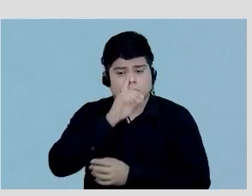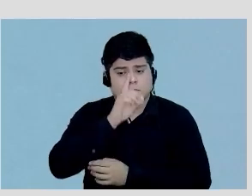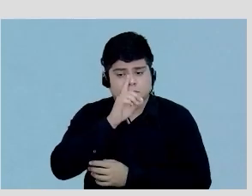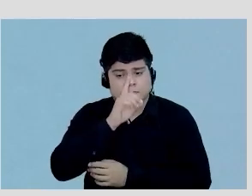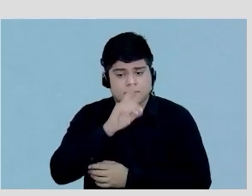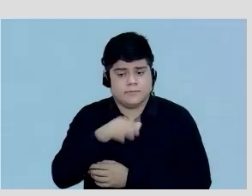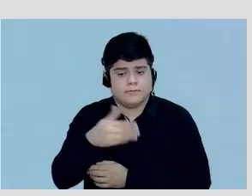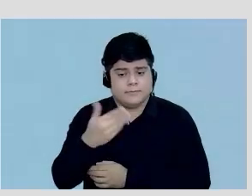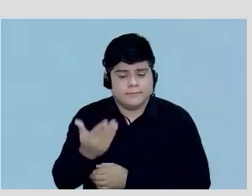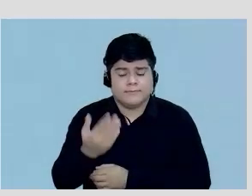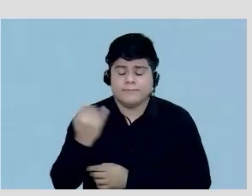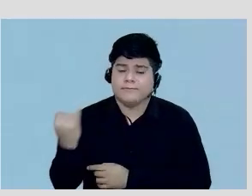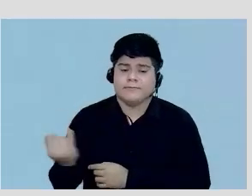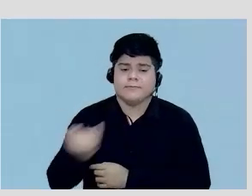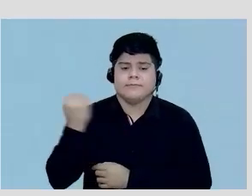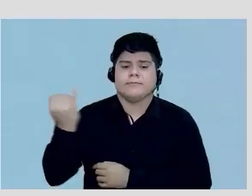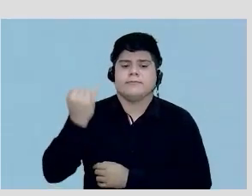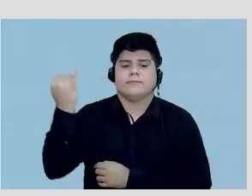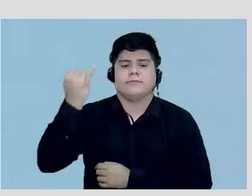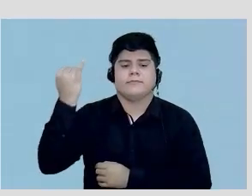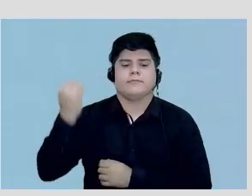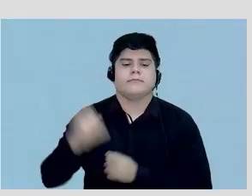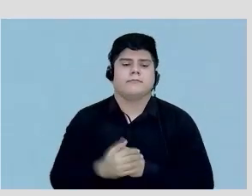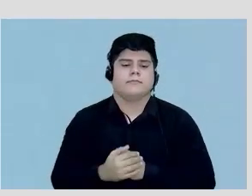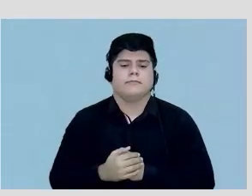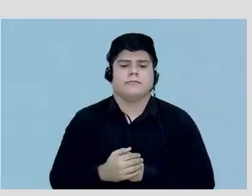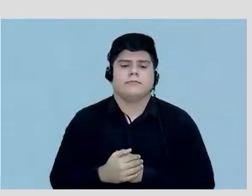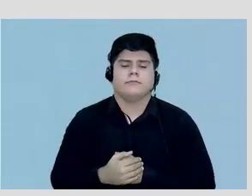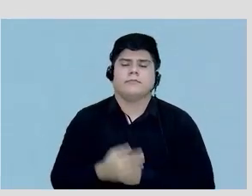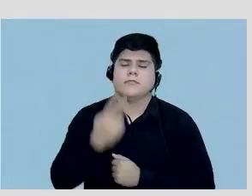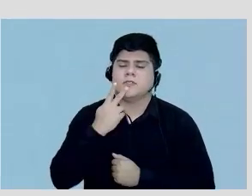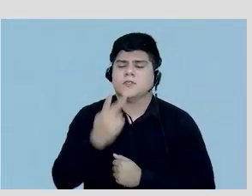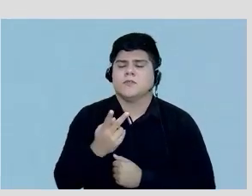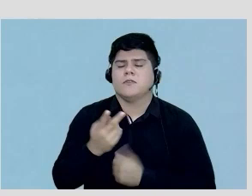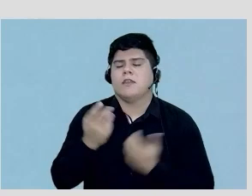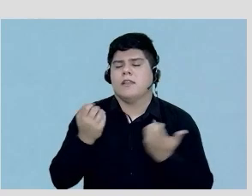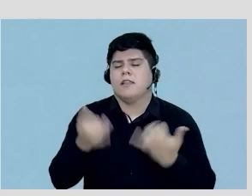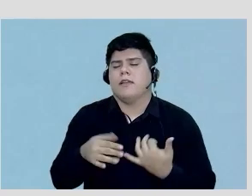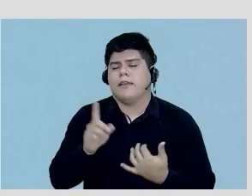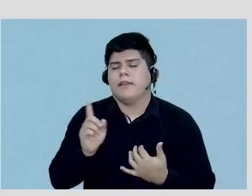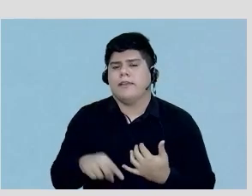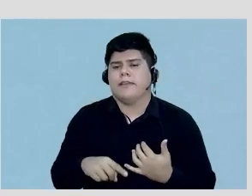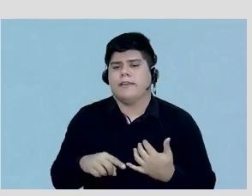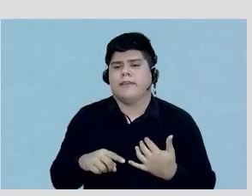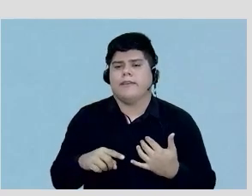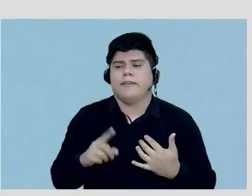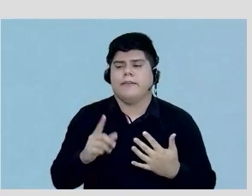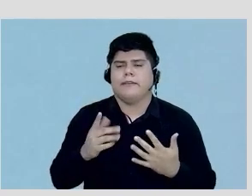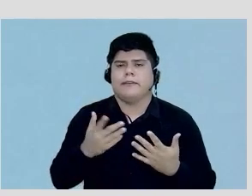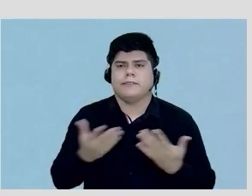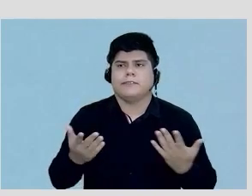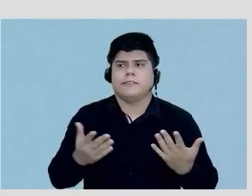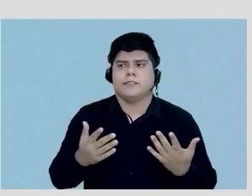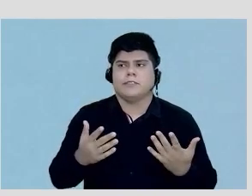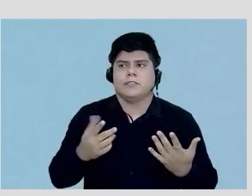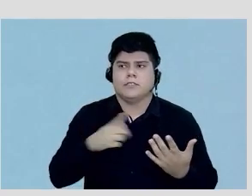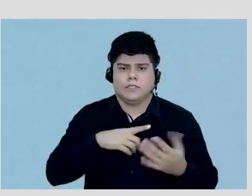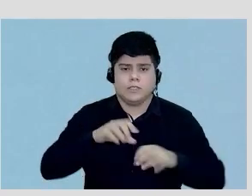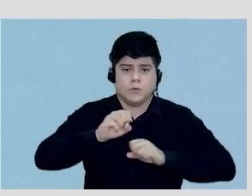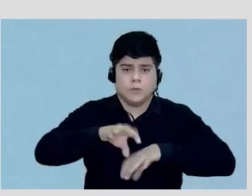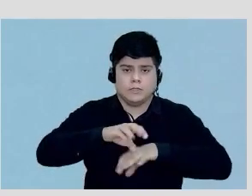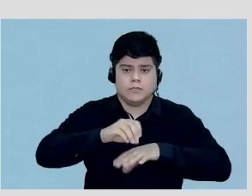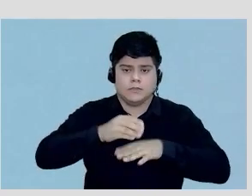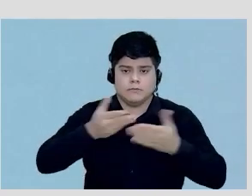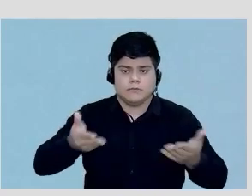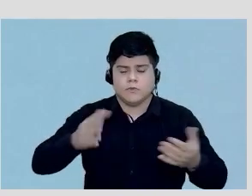então isso é importante quando a gente fala em uma atividade de educação como essa